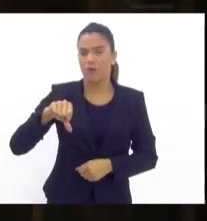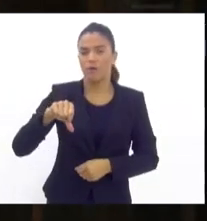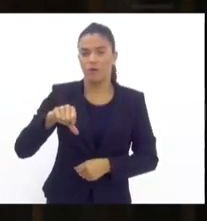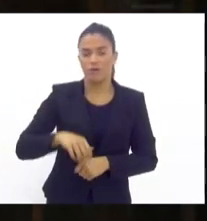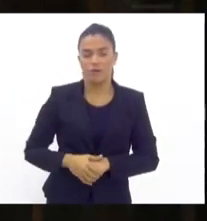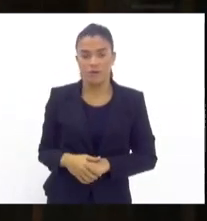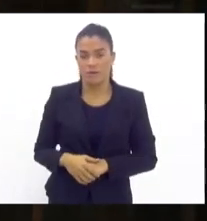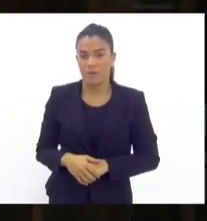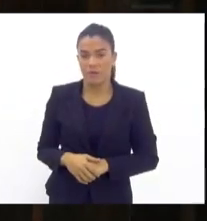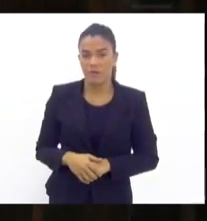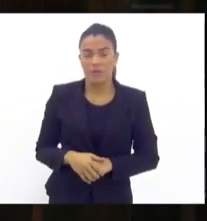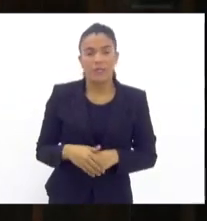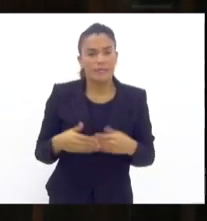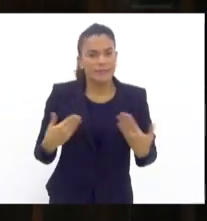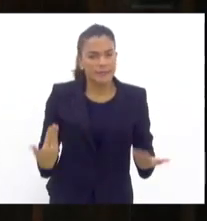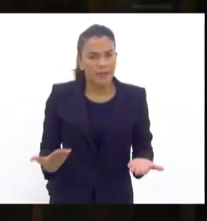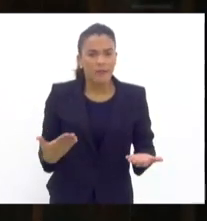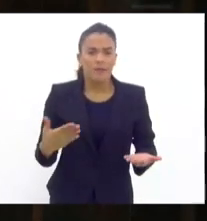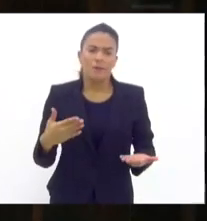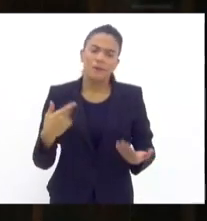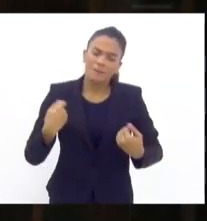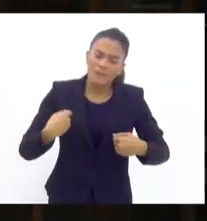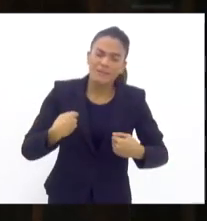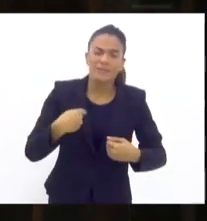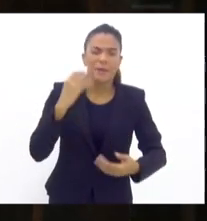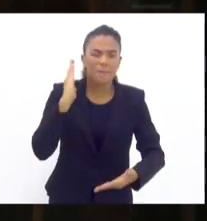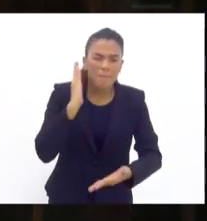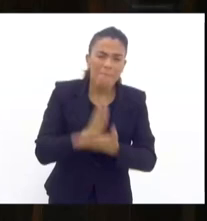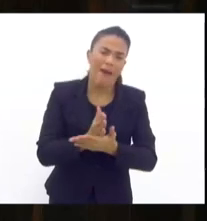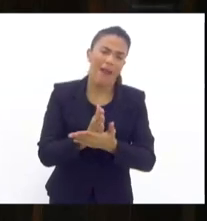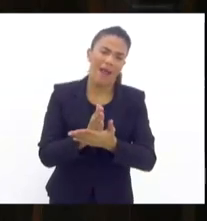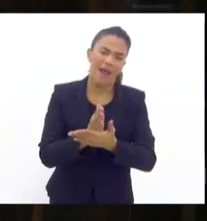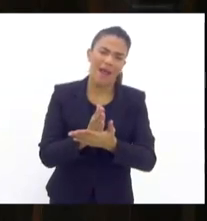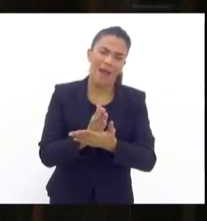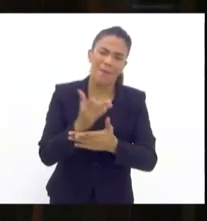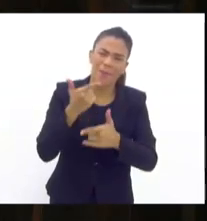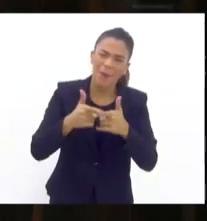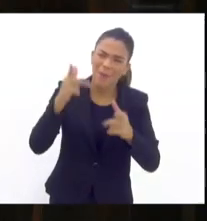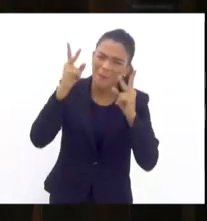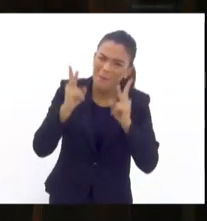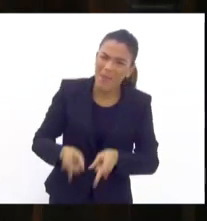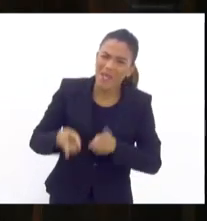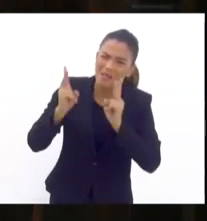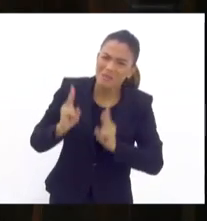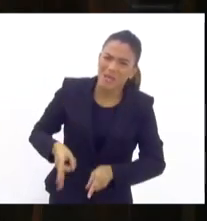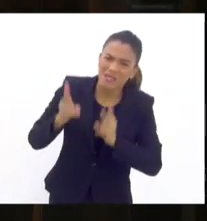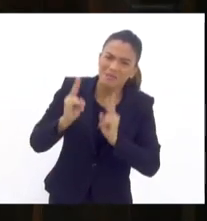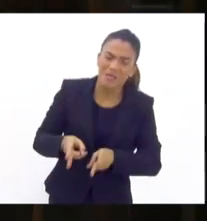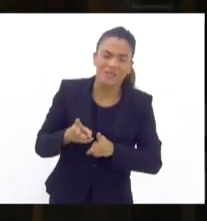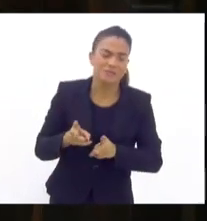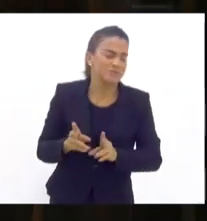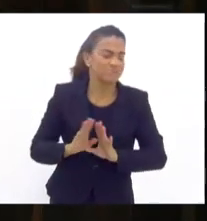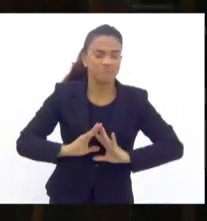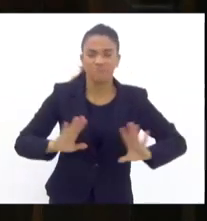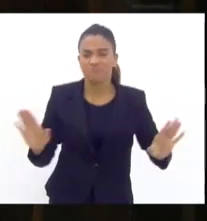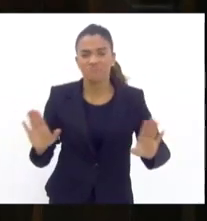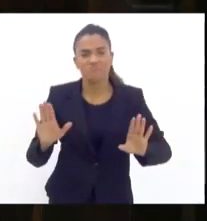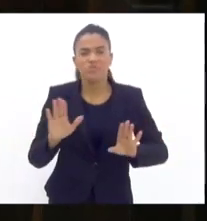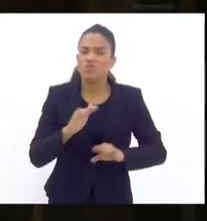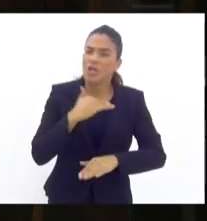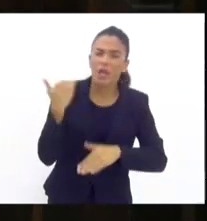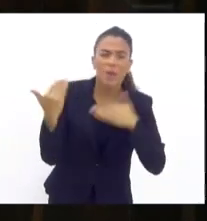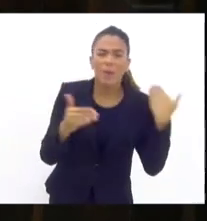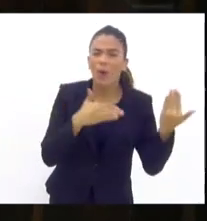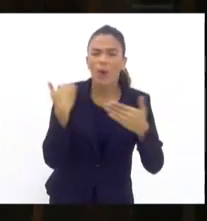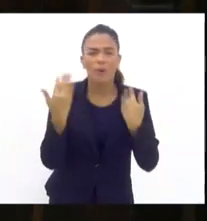Então, temos que parar de repetir os mesmos problemas. Bater na mesma tecla. Chega de mortalidade de